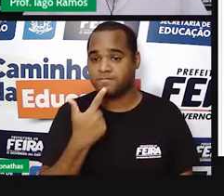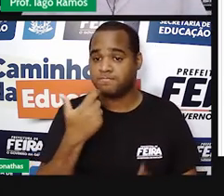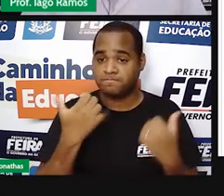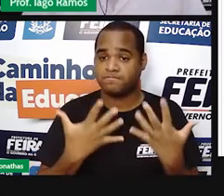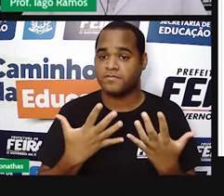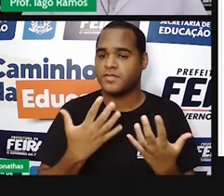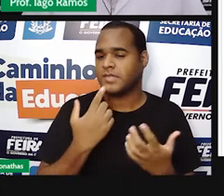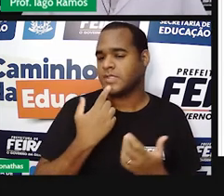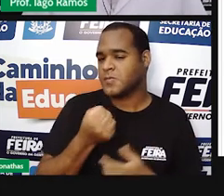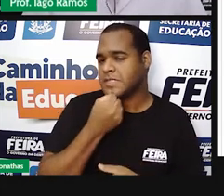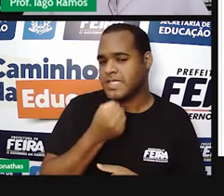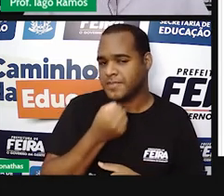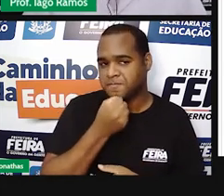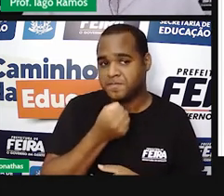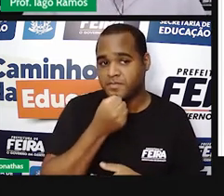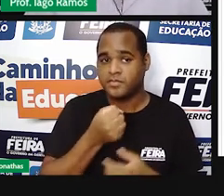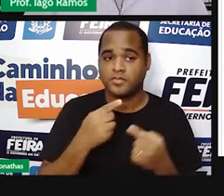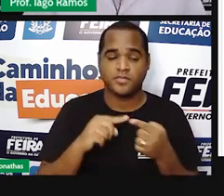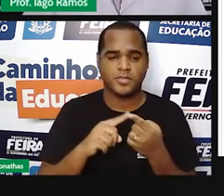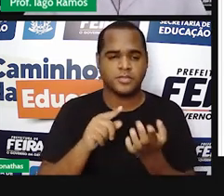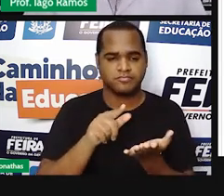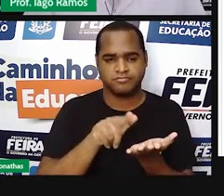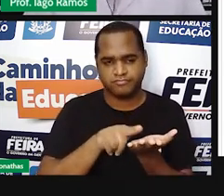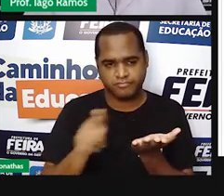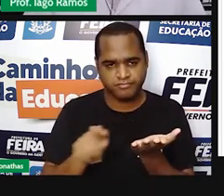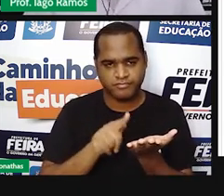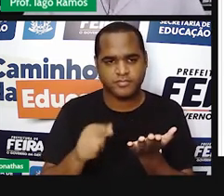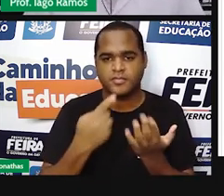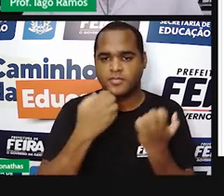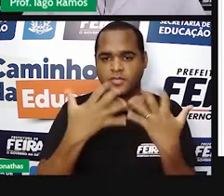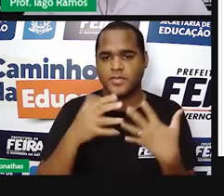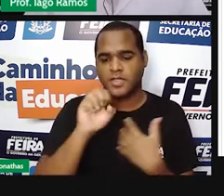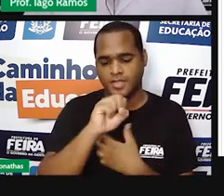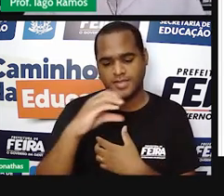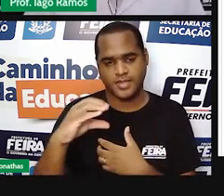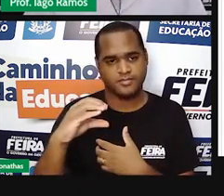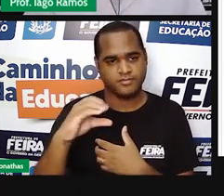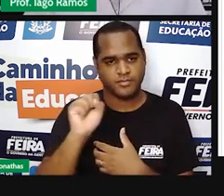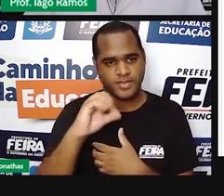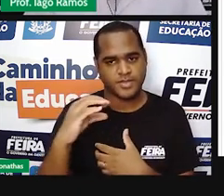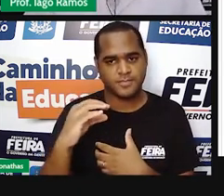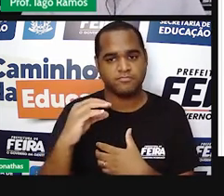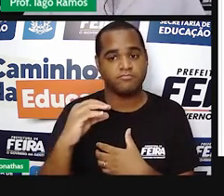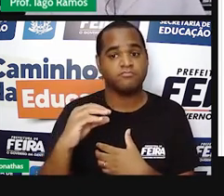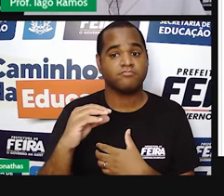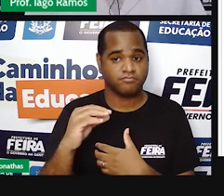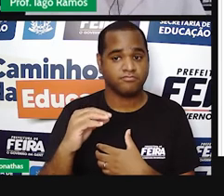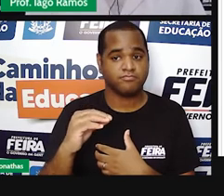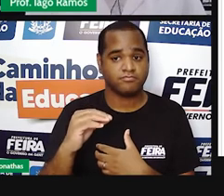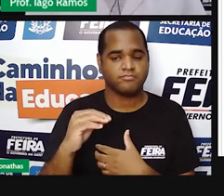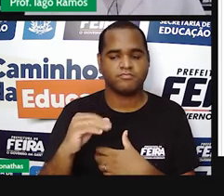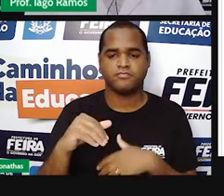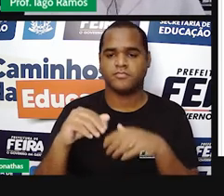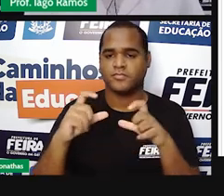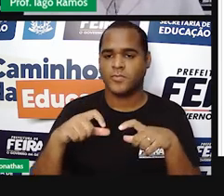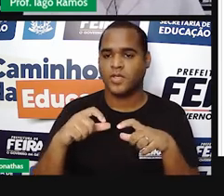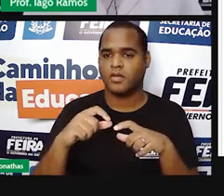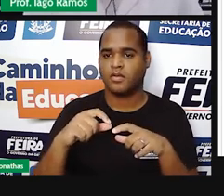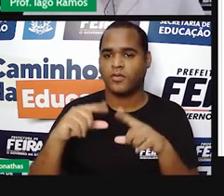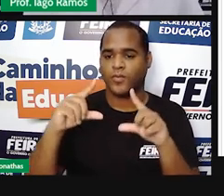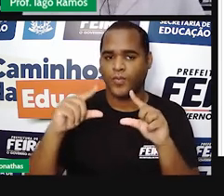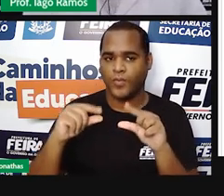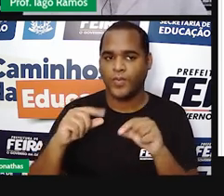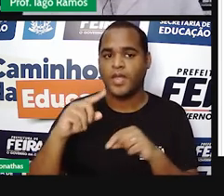reportagem, uma matériazinha sobre Santa Catarina, o estado de Santa Catarina, que teve a menor